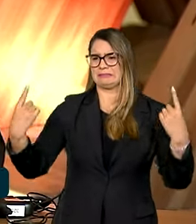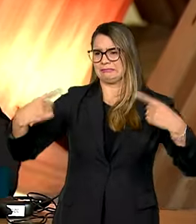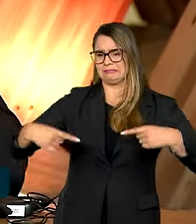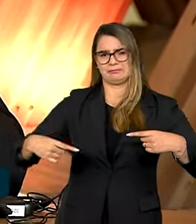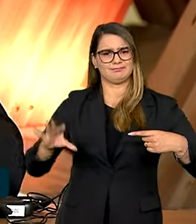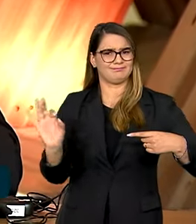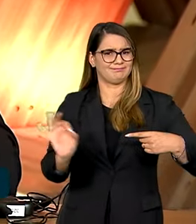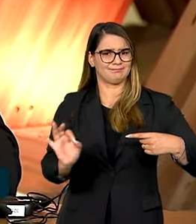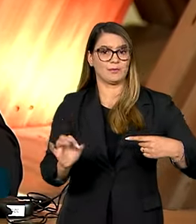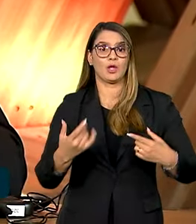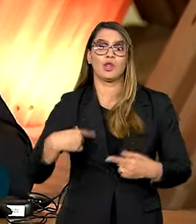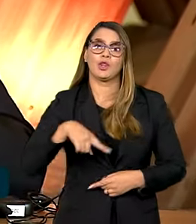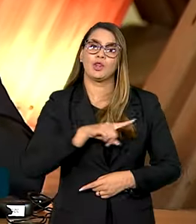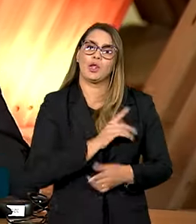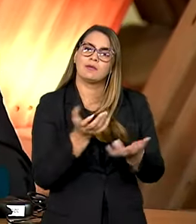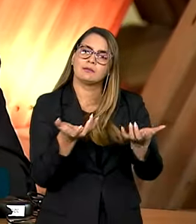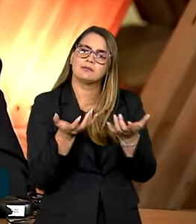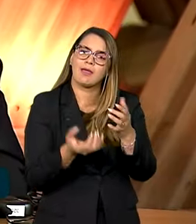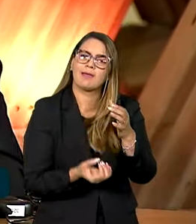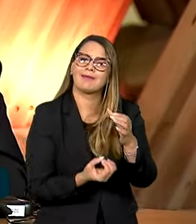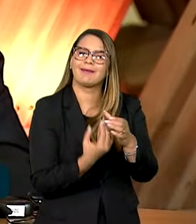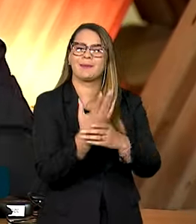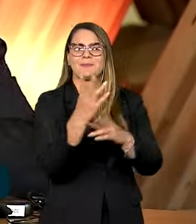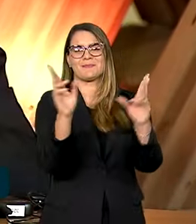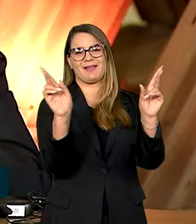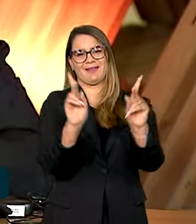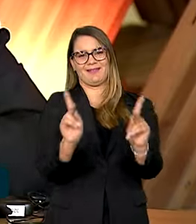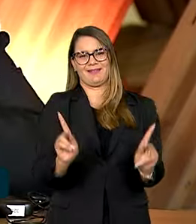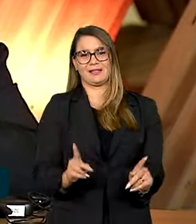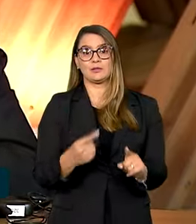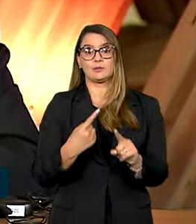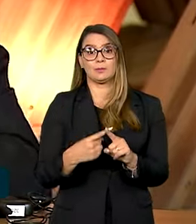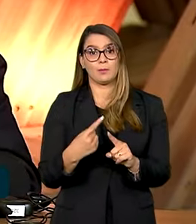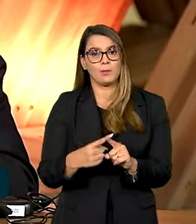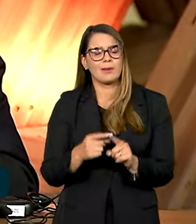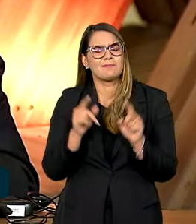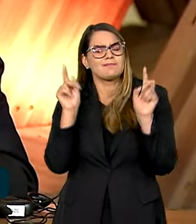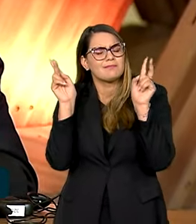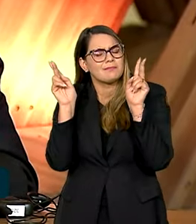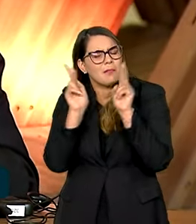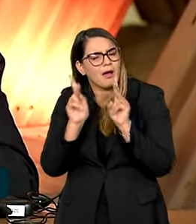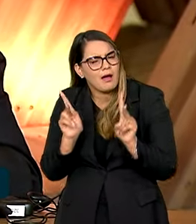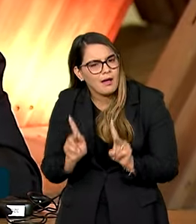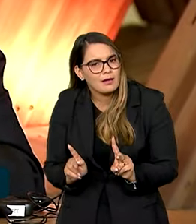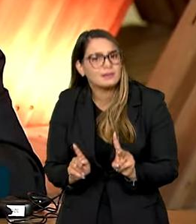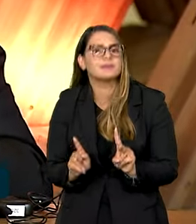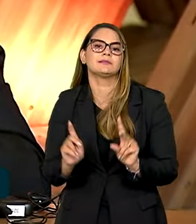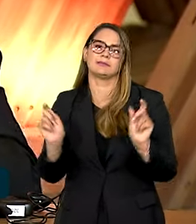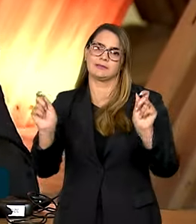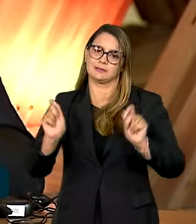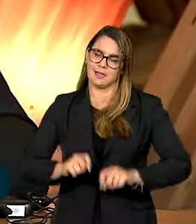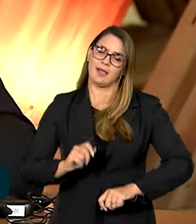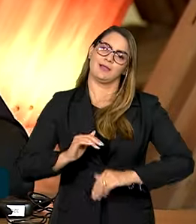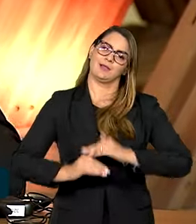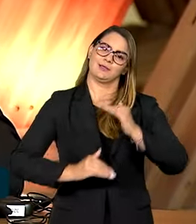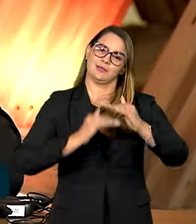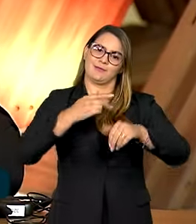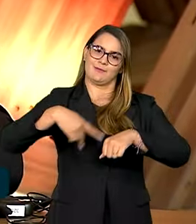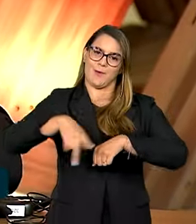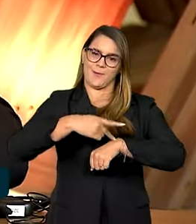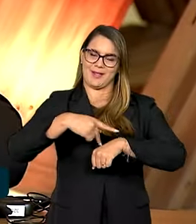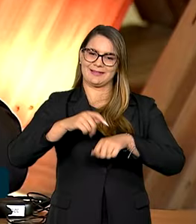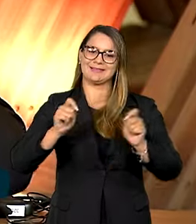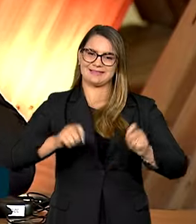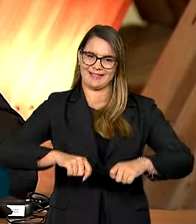nós precisamos é construir a paz, porque somente com muita paz a gente pode desenvolver o nosso país,